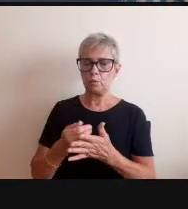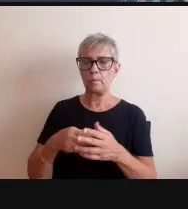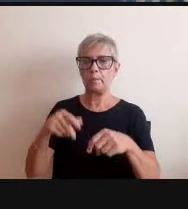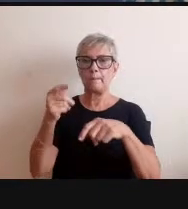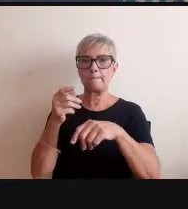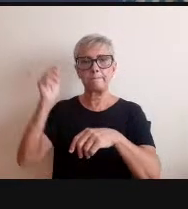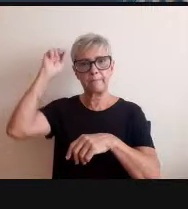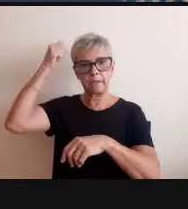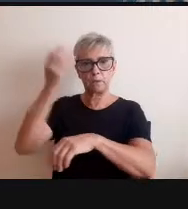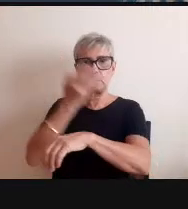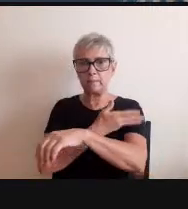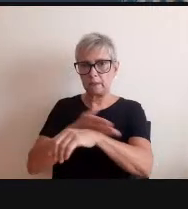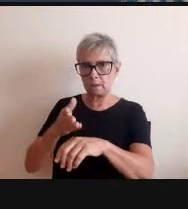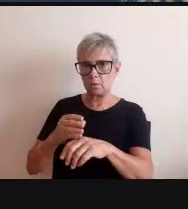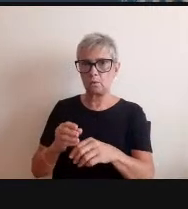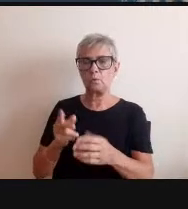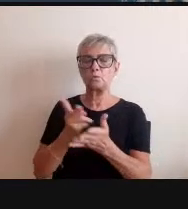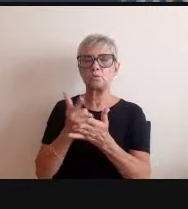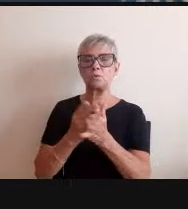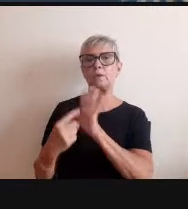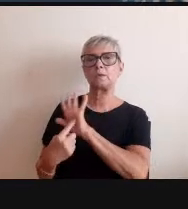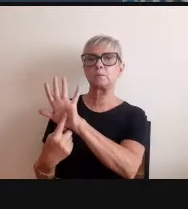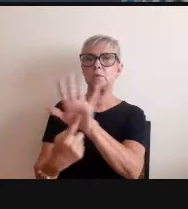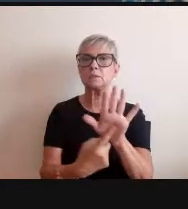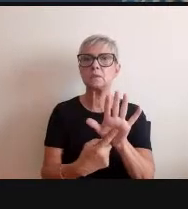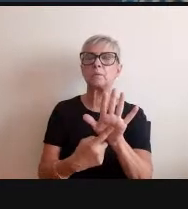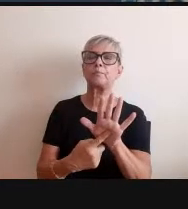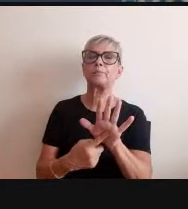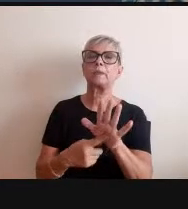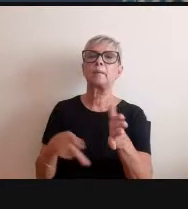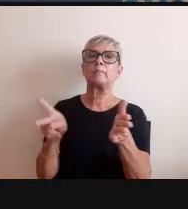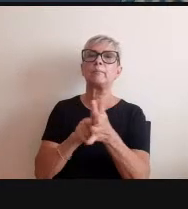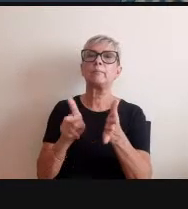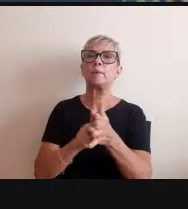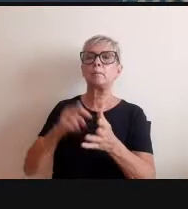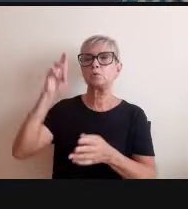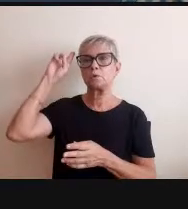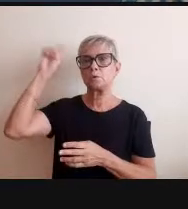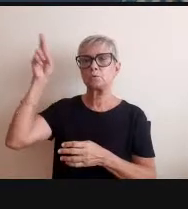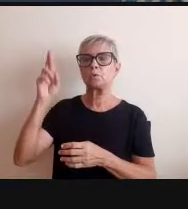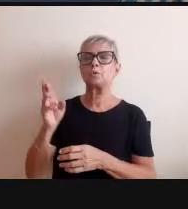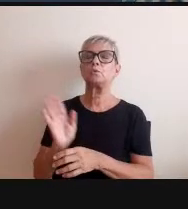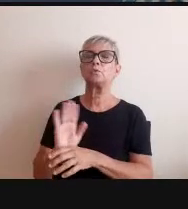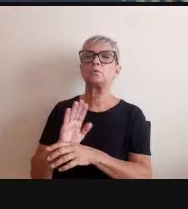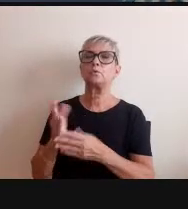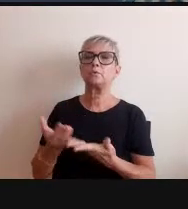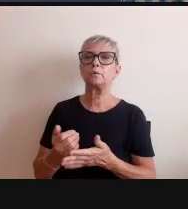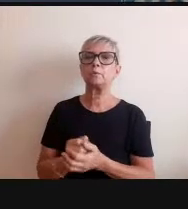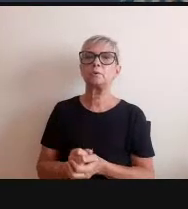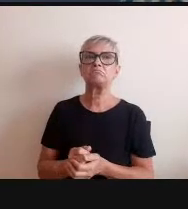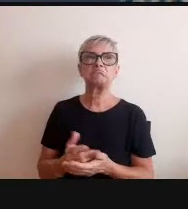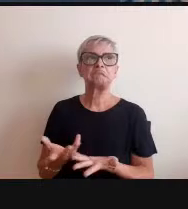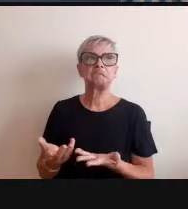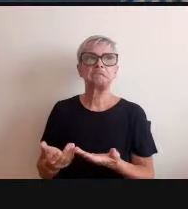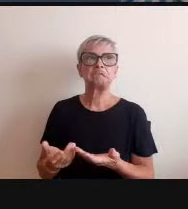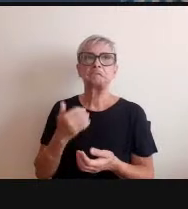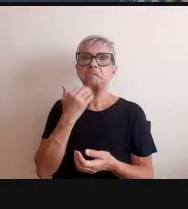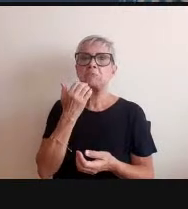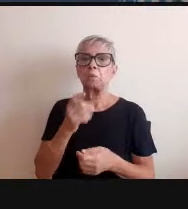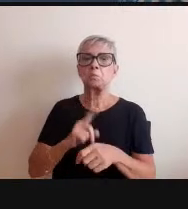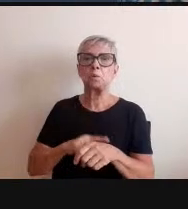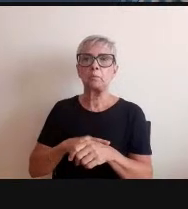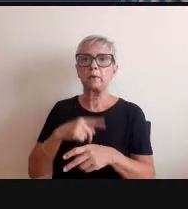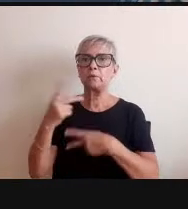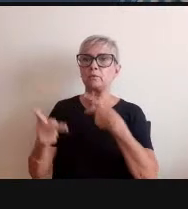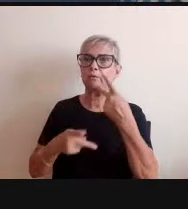exposição como sendo do diretor do filme né em nenhum momento se fala do Subrata Mita que foi o